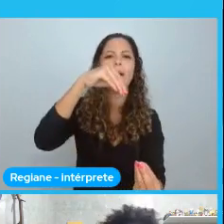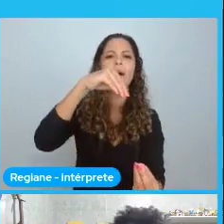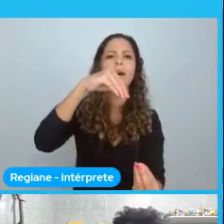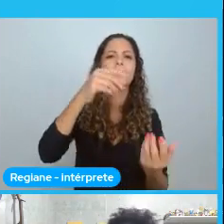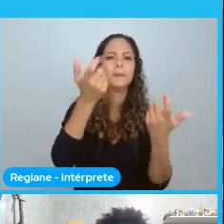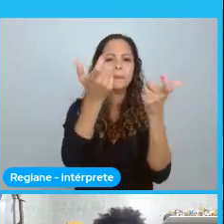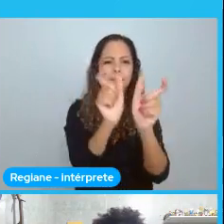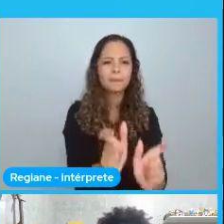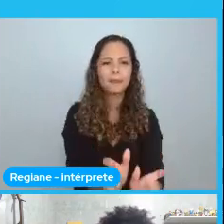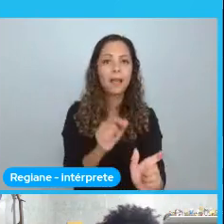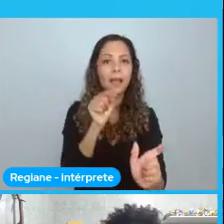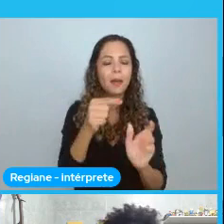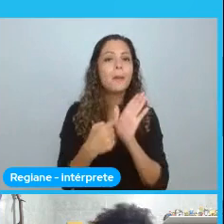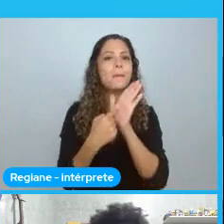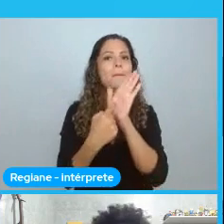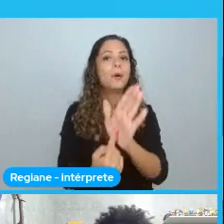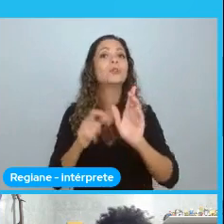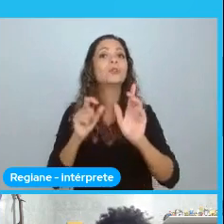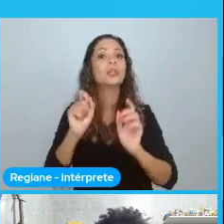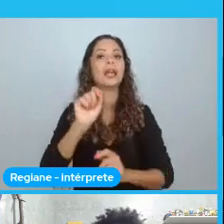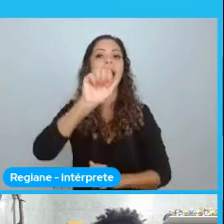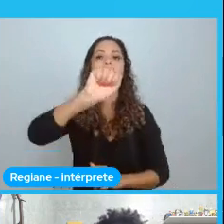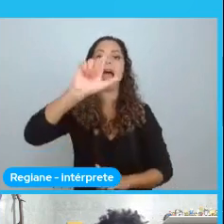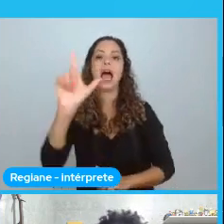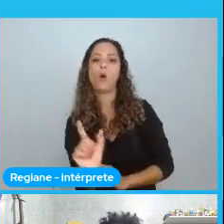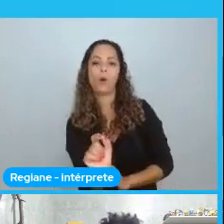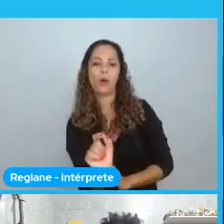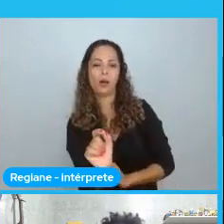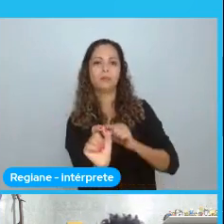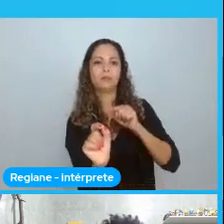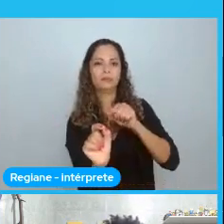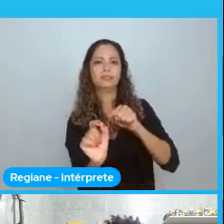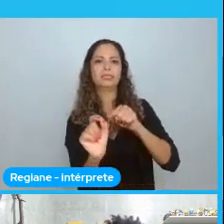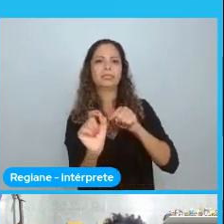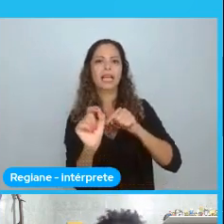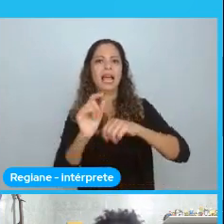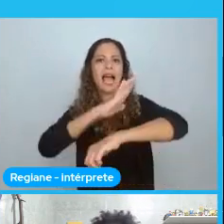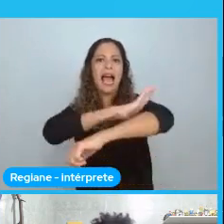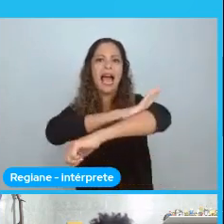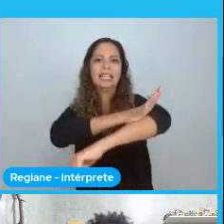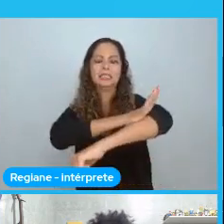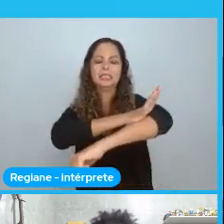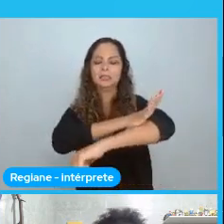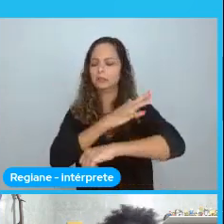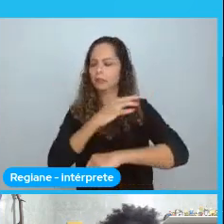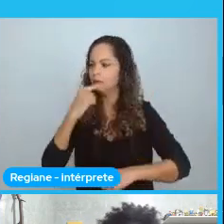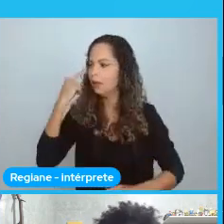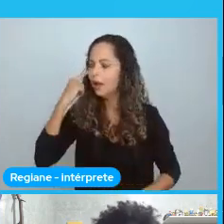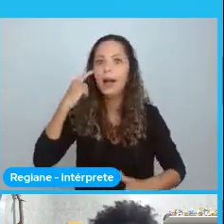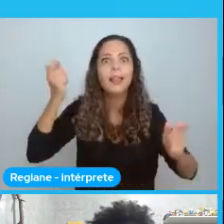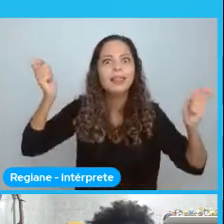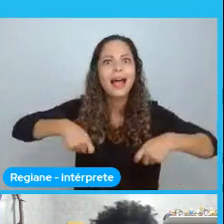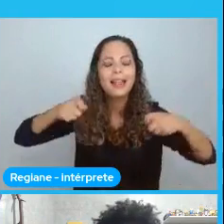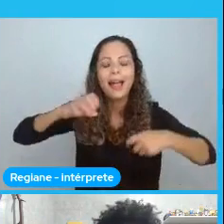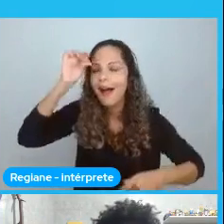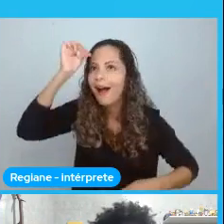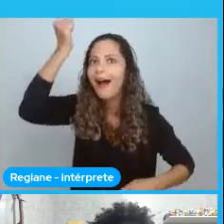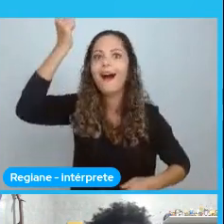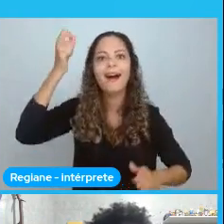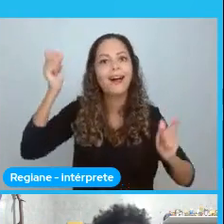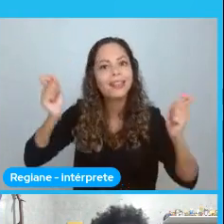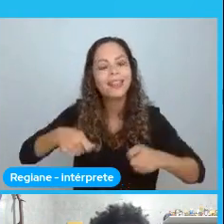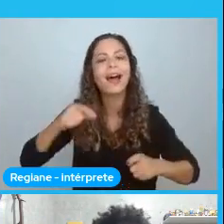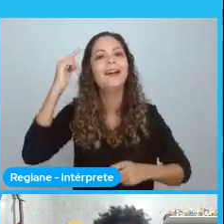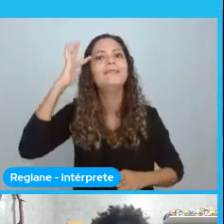Eu fiz. Nossa. É isso. Sabe. Eu consigo pensar. Tecnologia. A partir de um viés de sociedade. E aí.